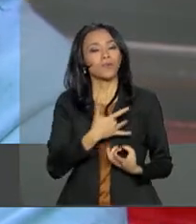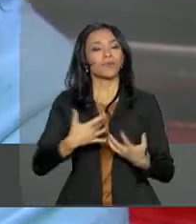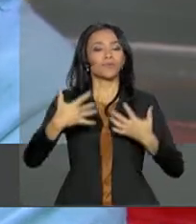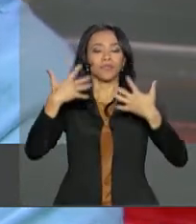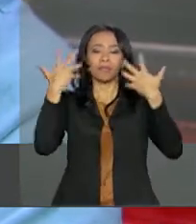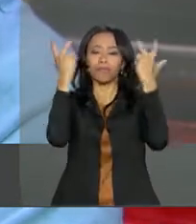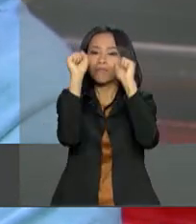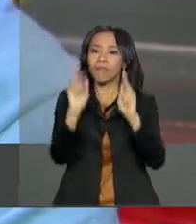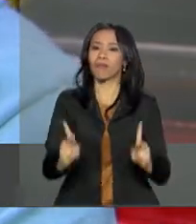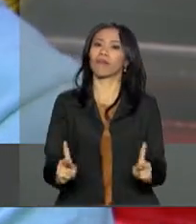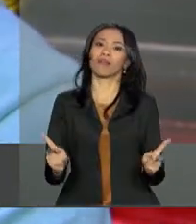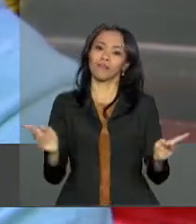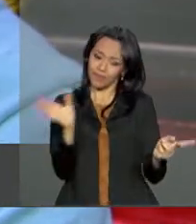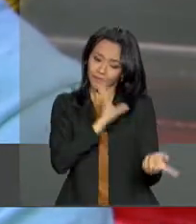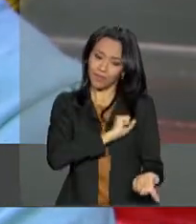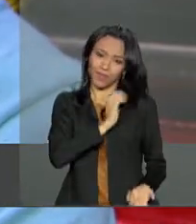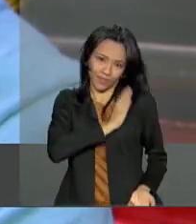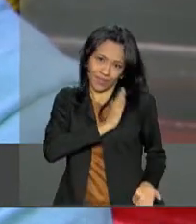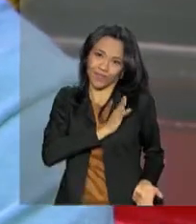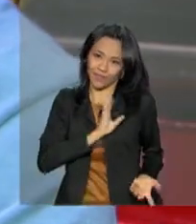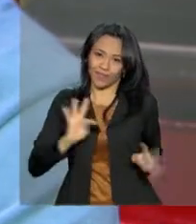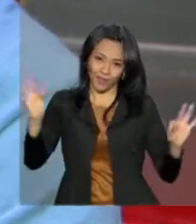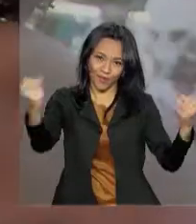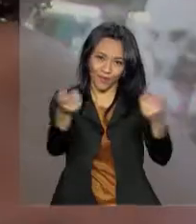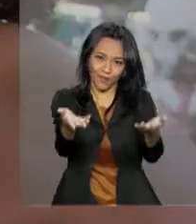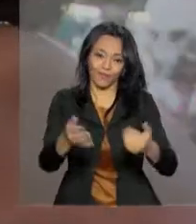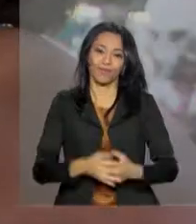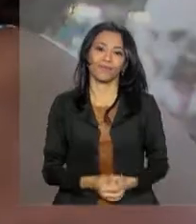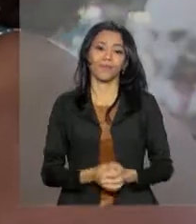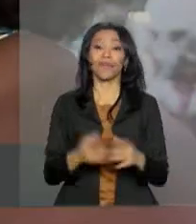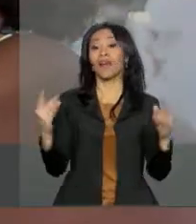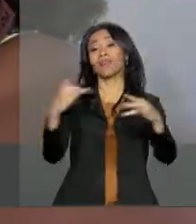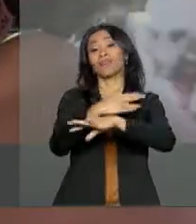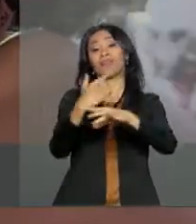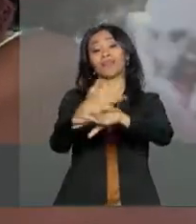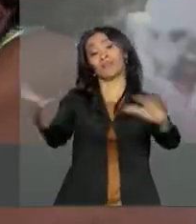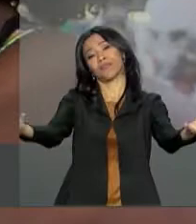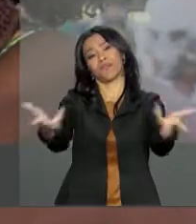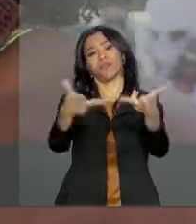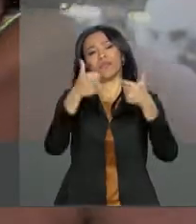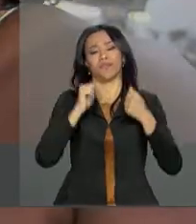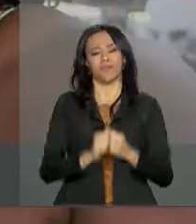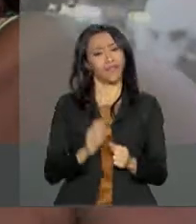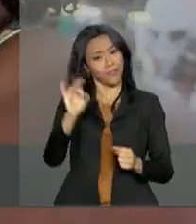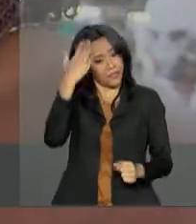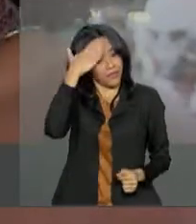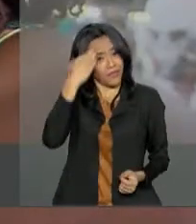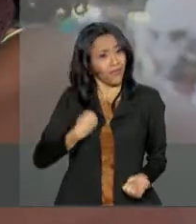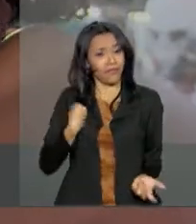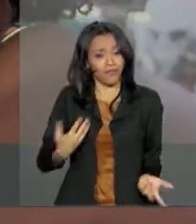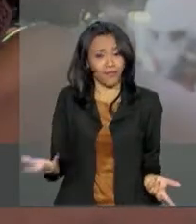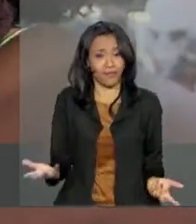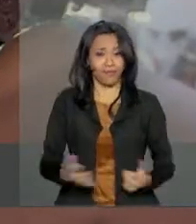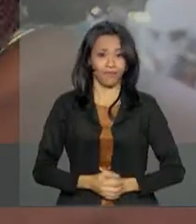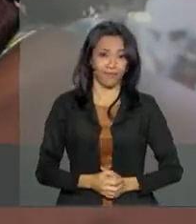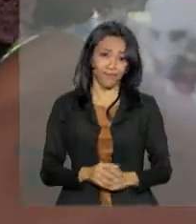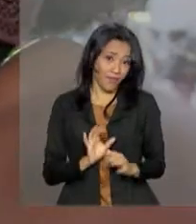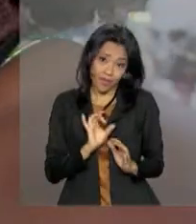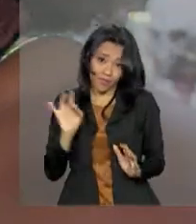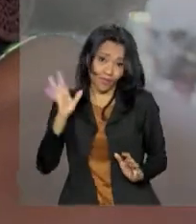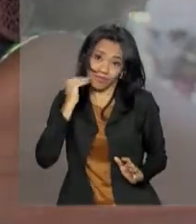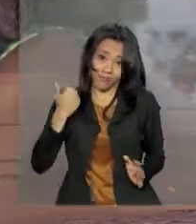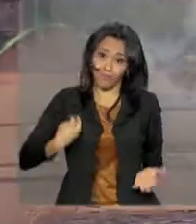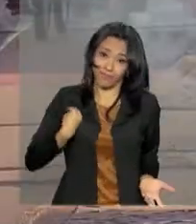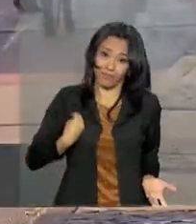paz e amor no coração de todas as pessoas. E a cidade é maravilhosa, é só saber viver. É só